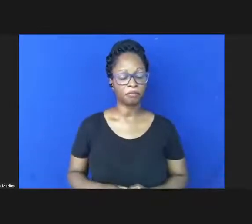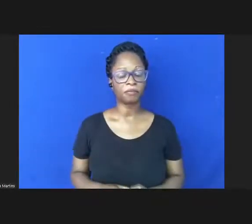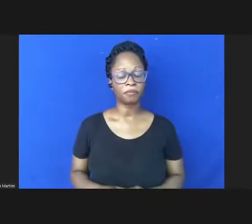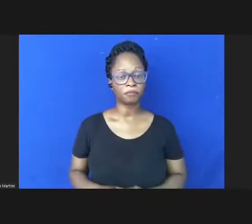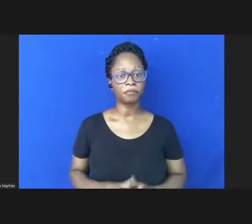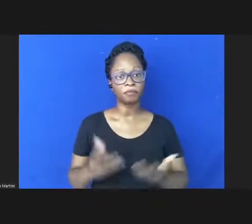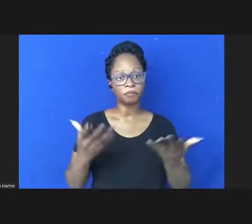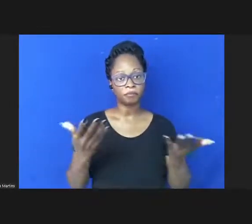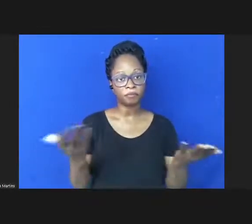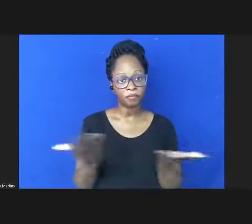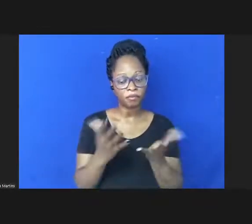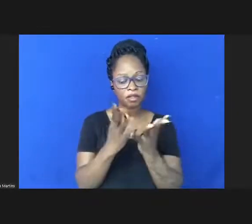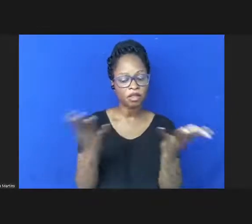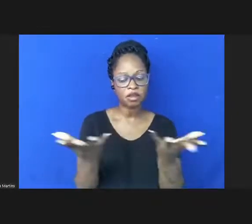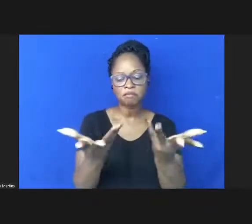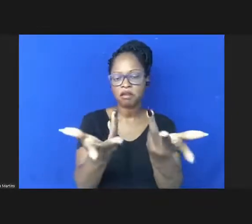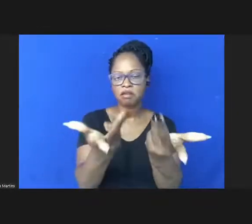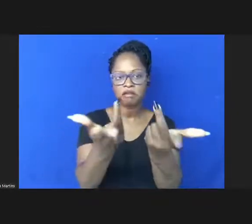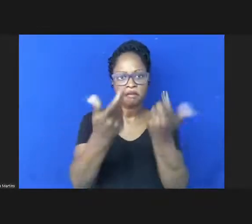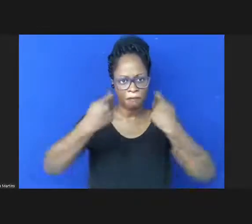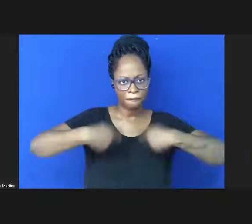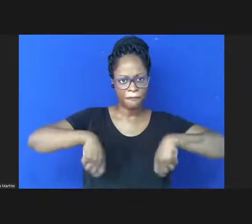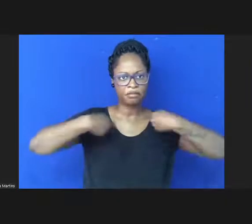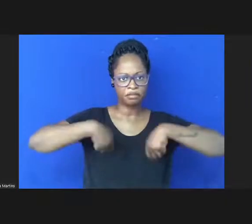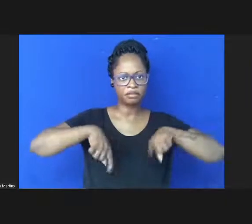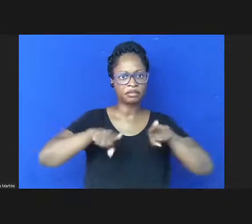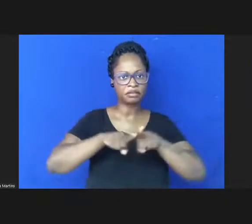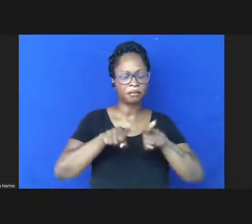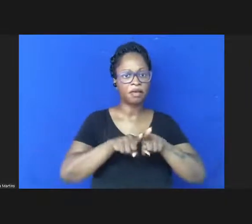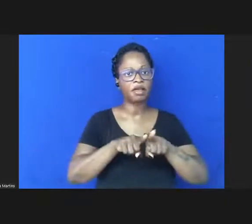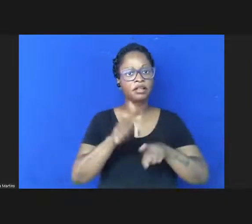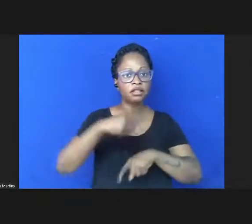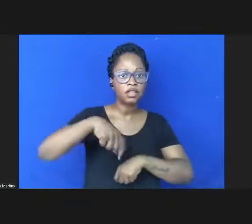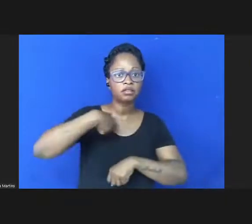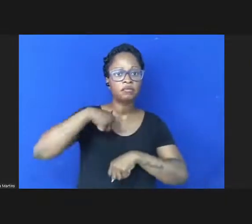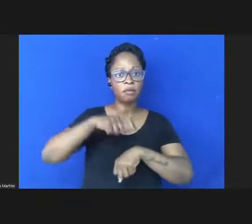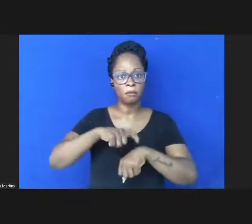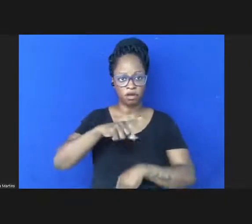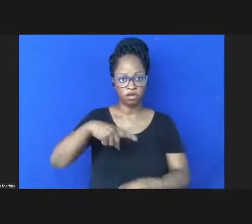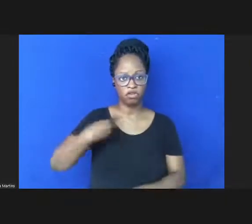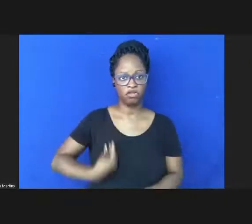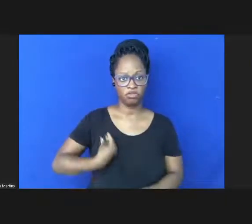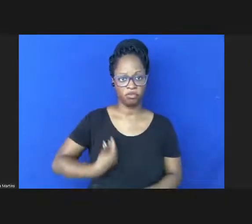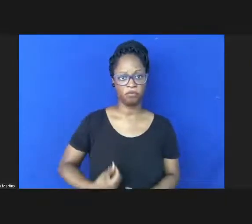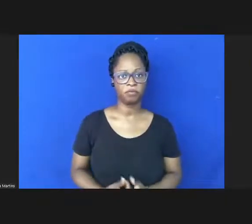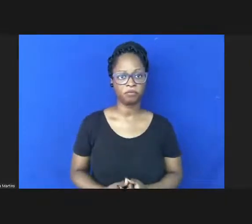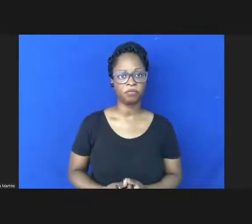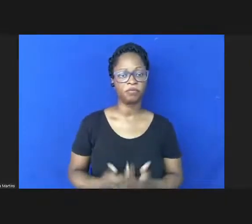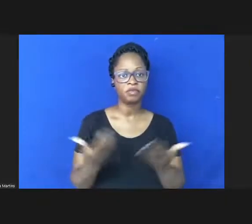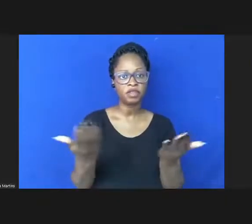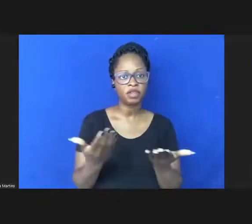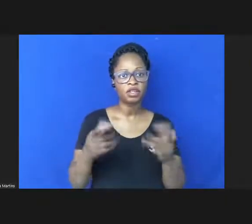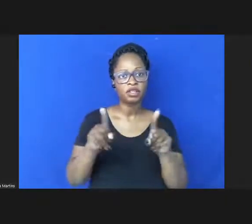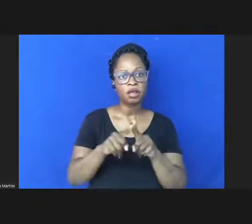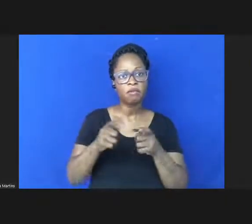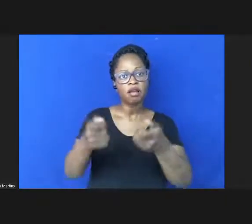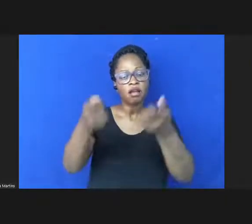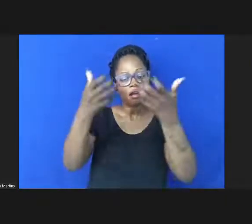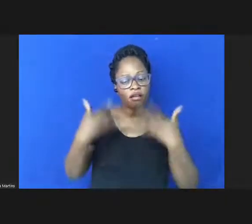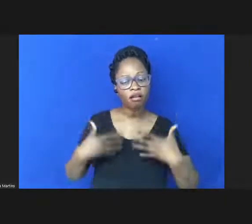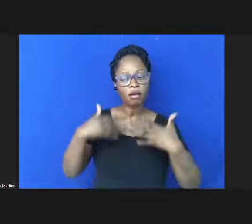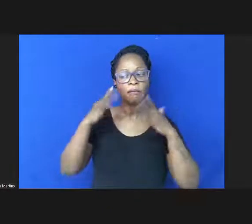profícua e necessária nesse momento em que vivemos Ferrinho abordou para nós uma